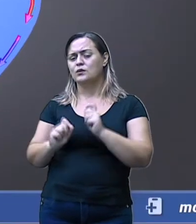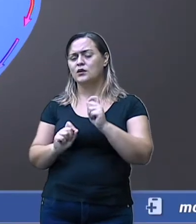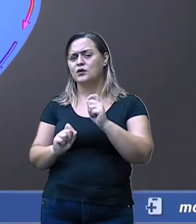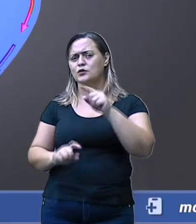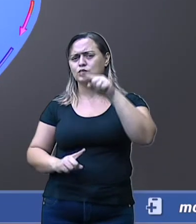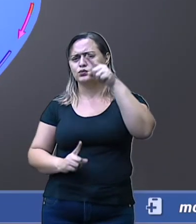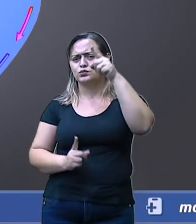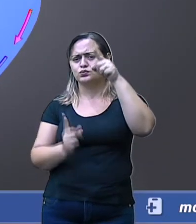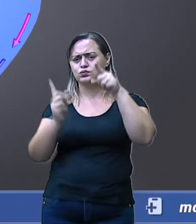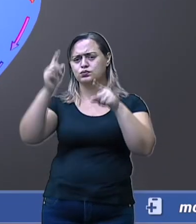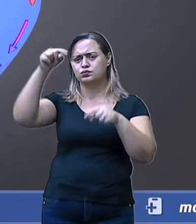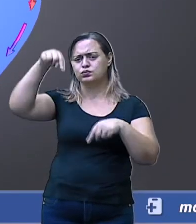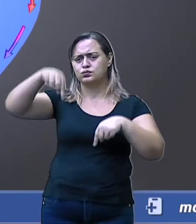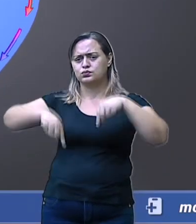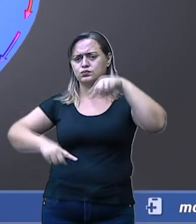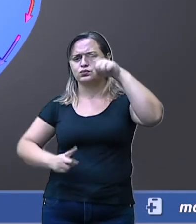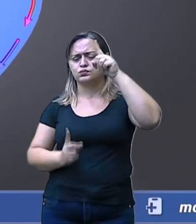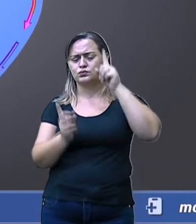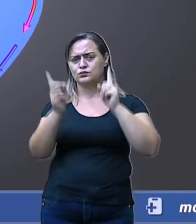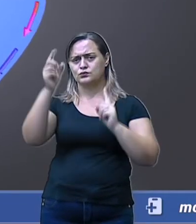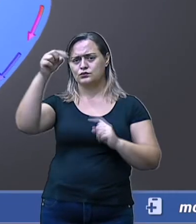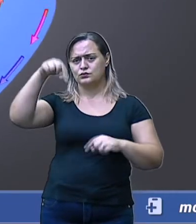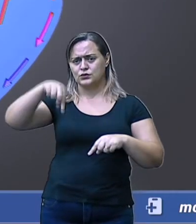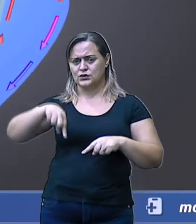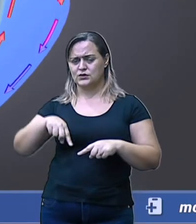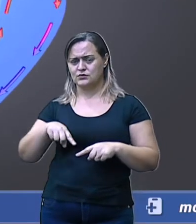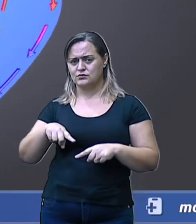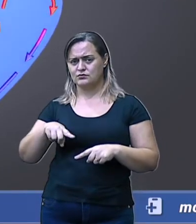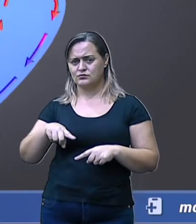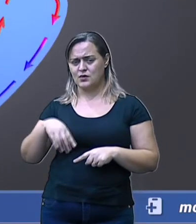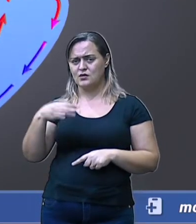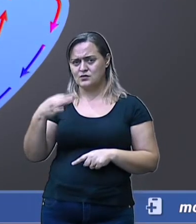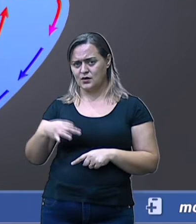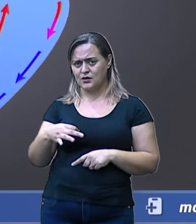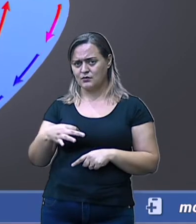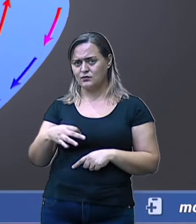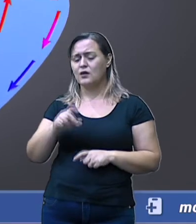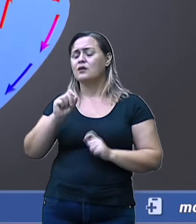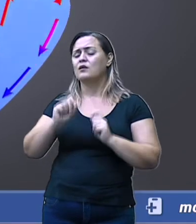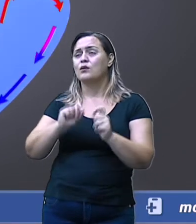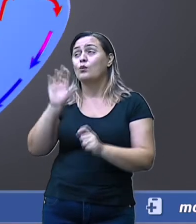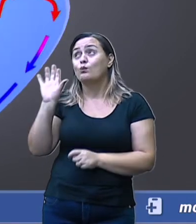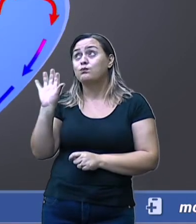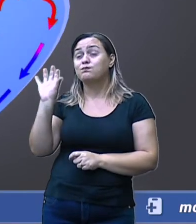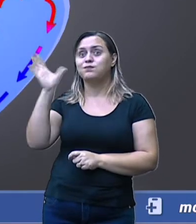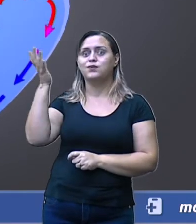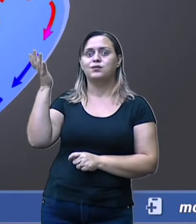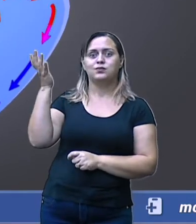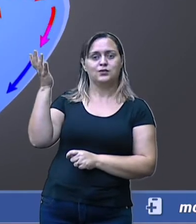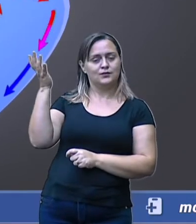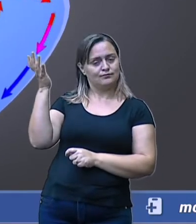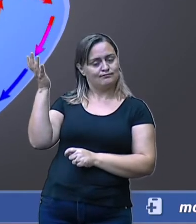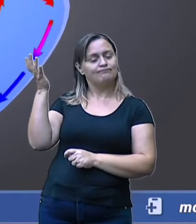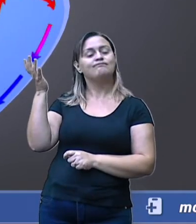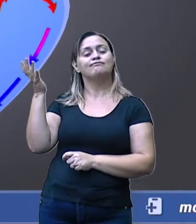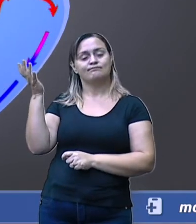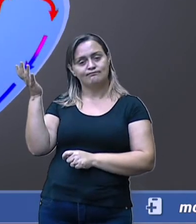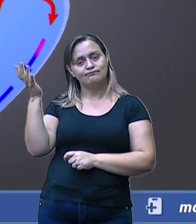atmosférica e que vai interferir no clima. Observem bem que elas